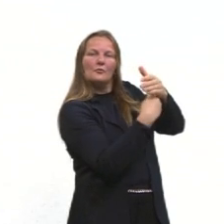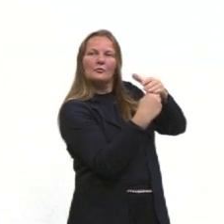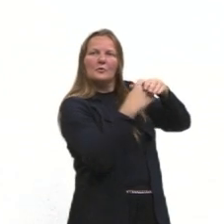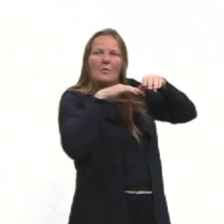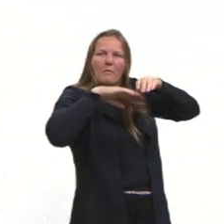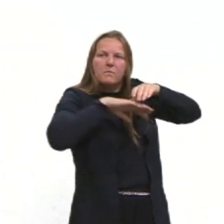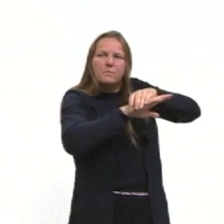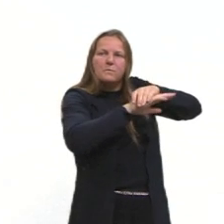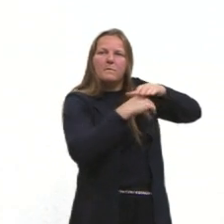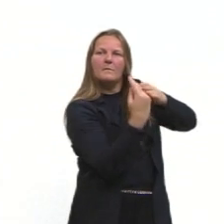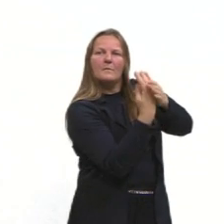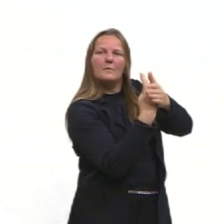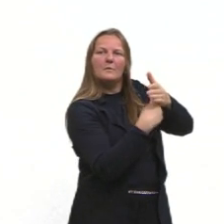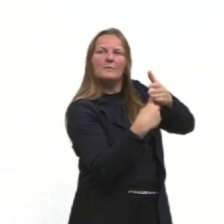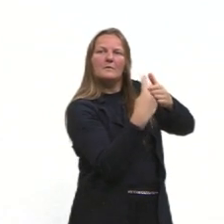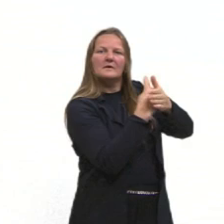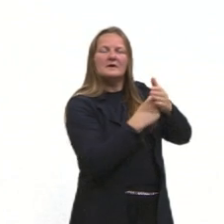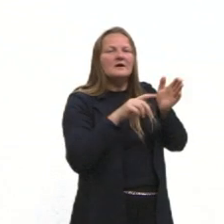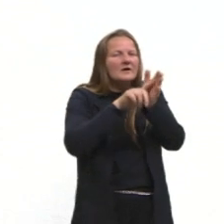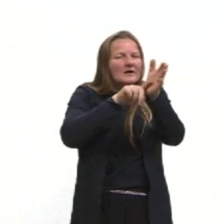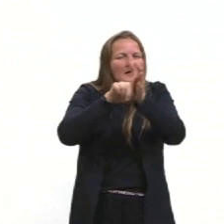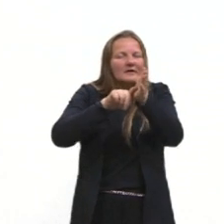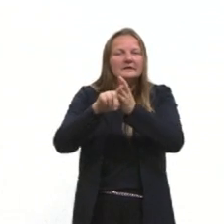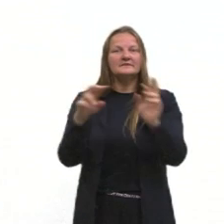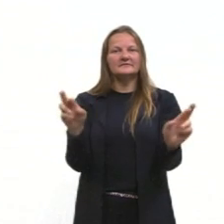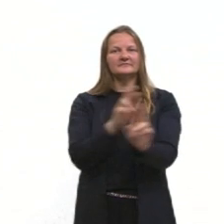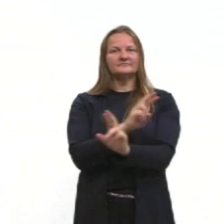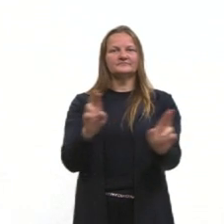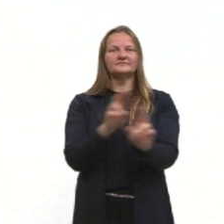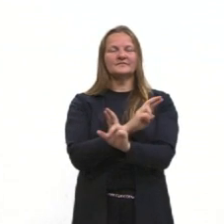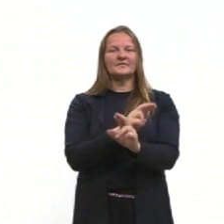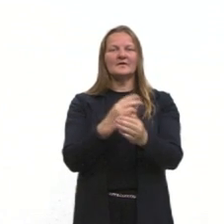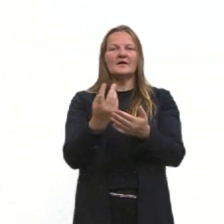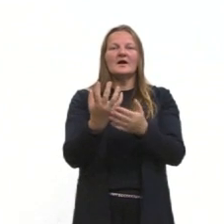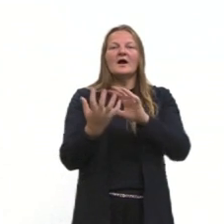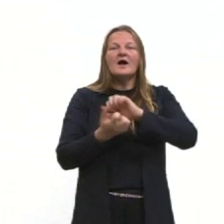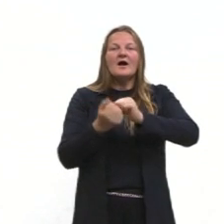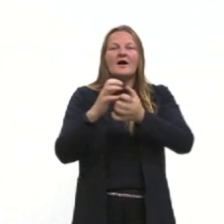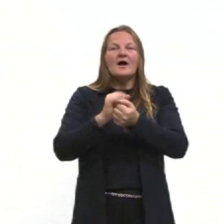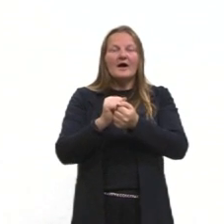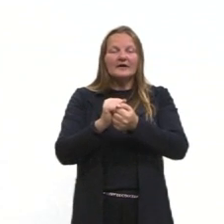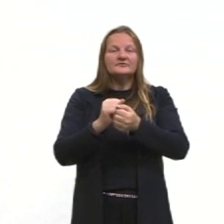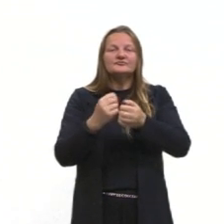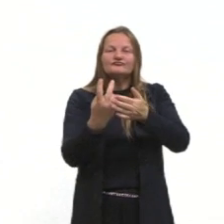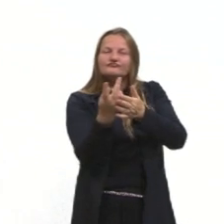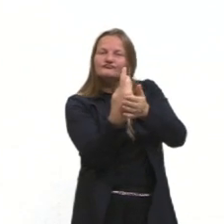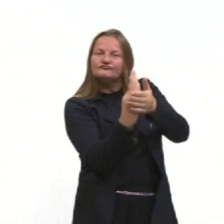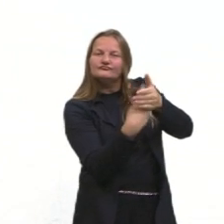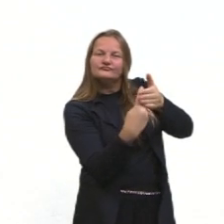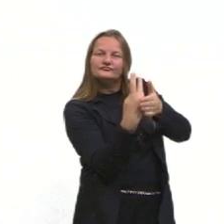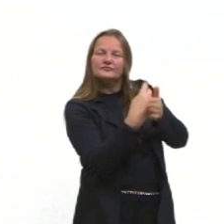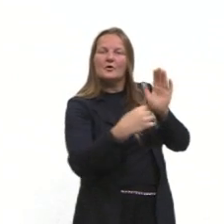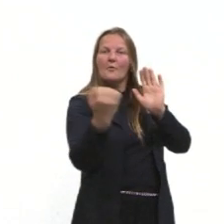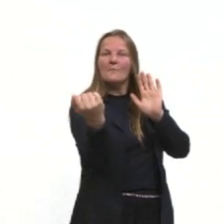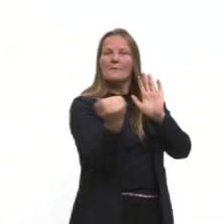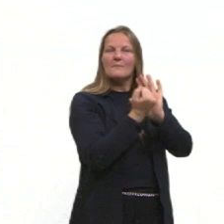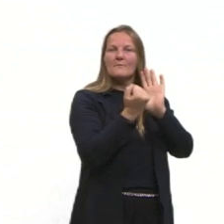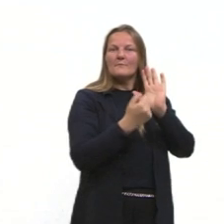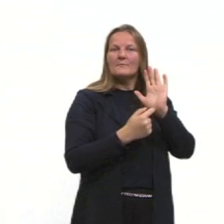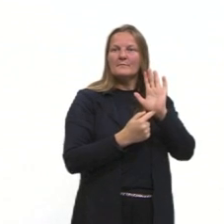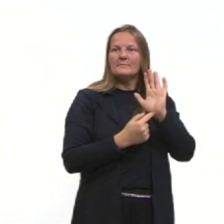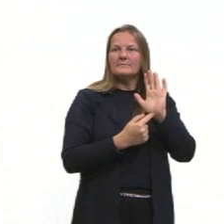essa análise, essa relação da arte rupestre, daquelas marcas que a gente